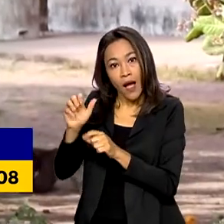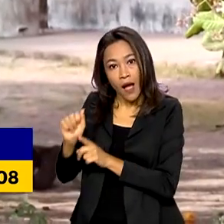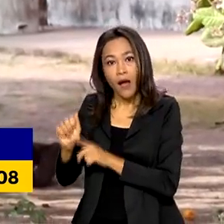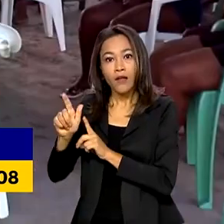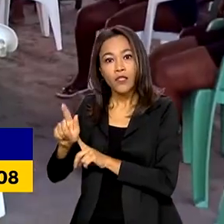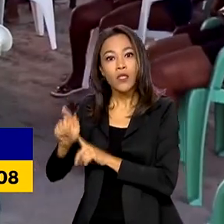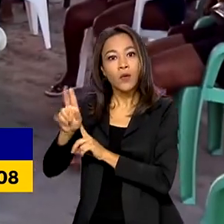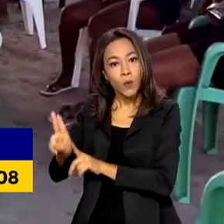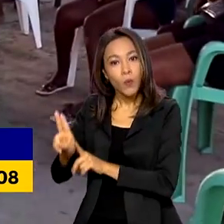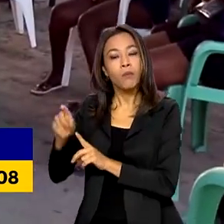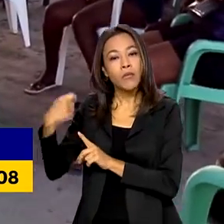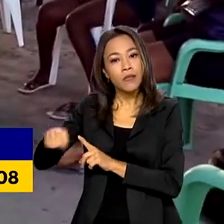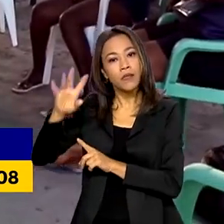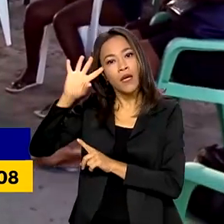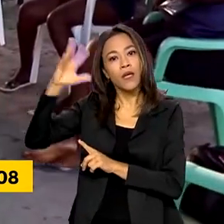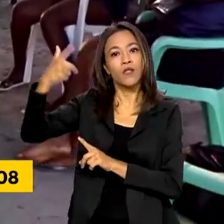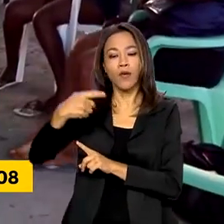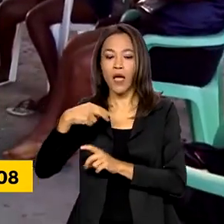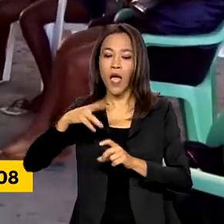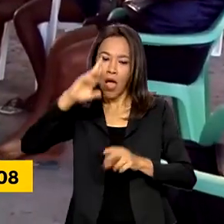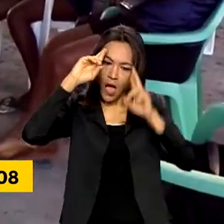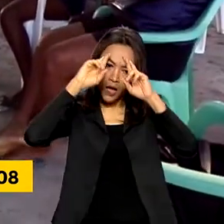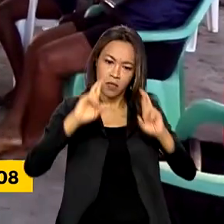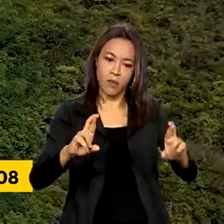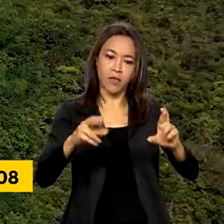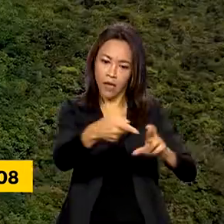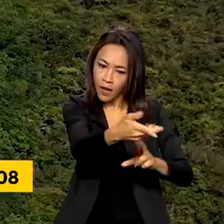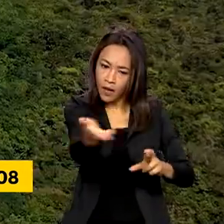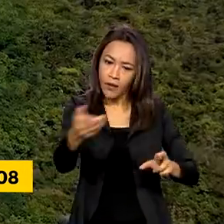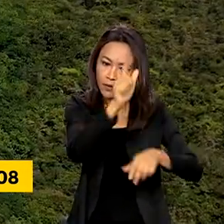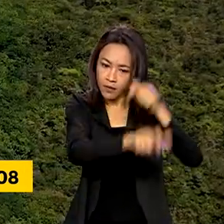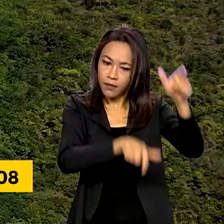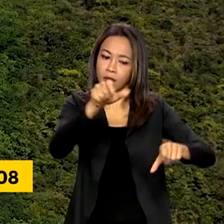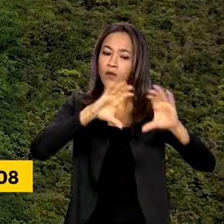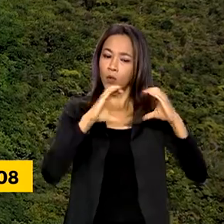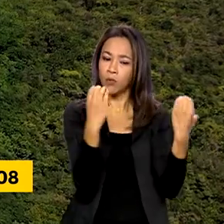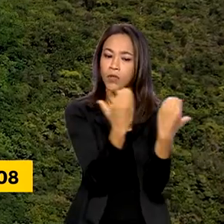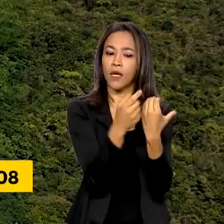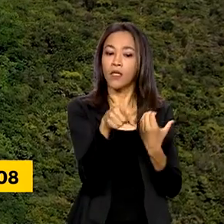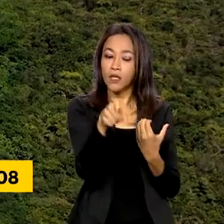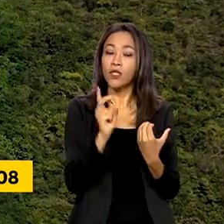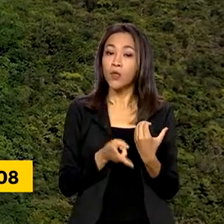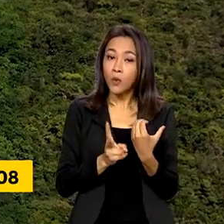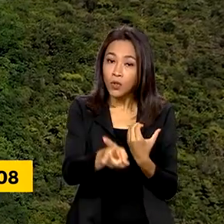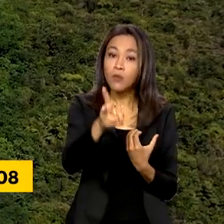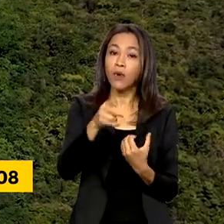a uma solução que respeite os quilombolas e assegure o programa espacial brasileiro ao mesmo tempo.